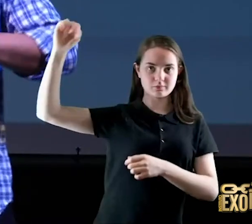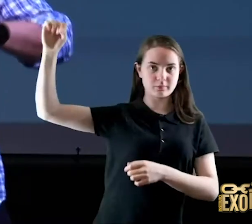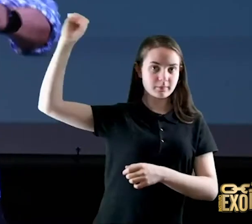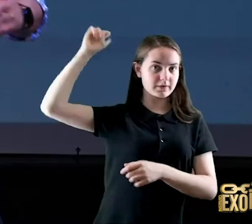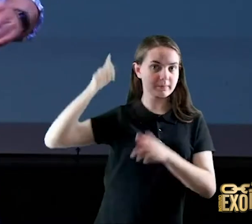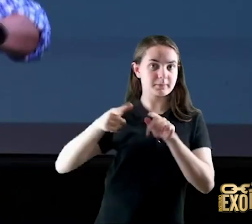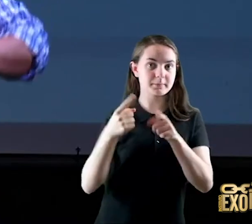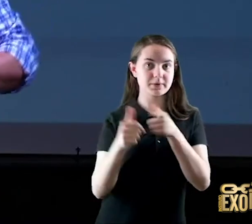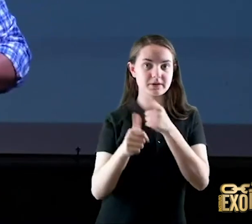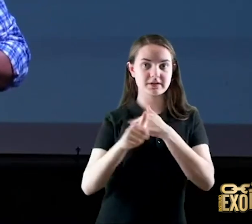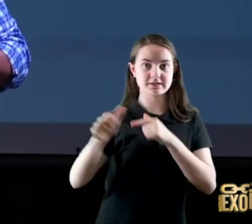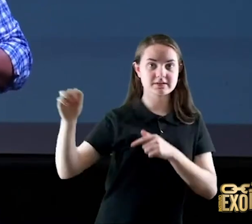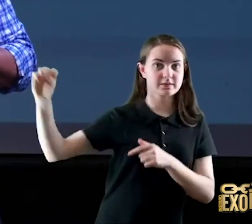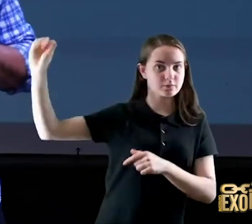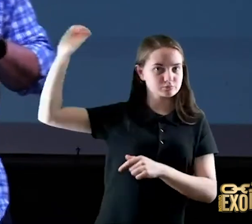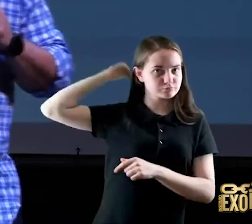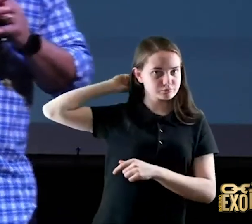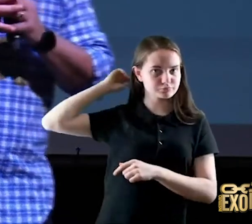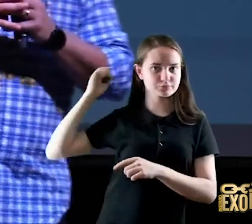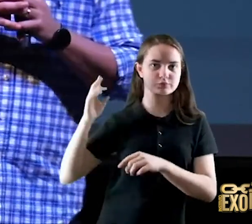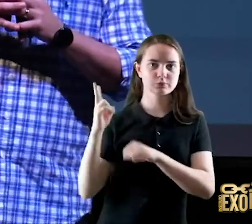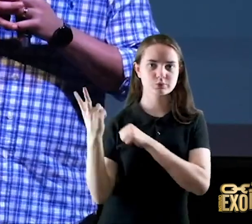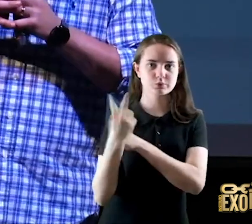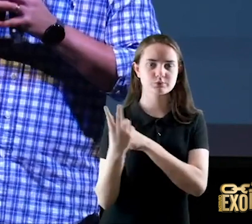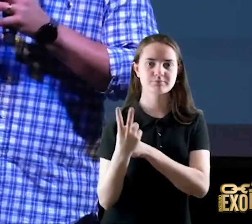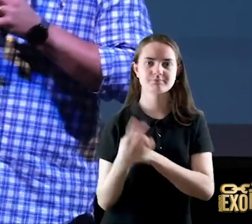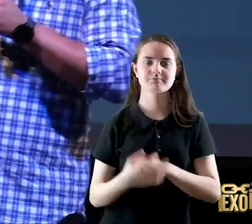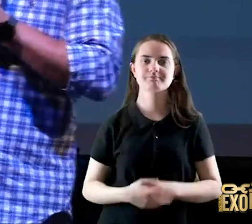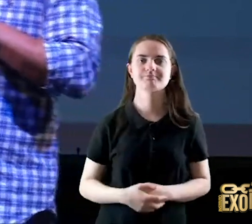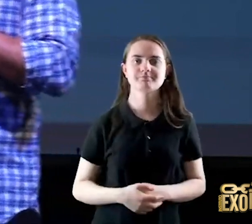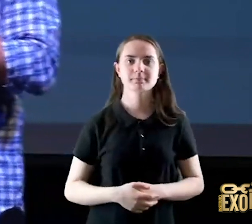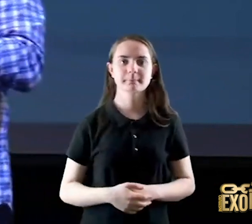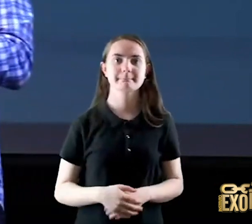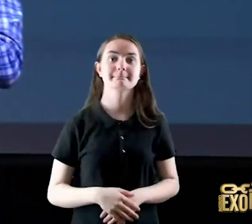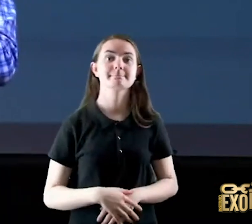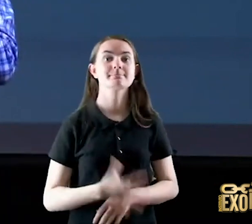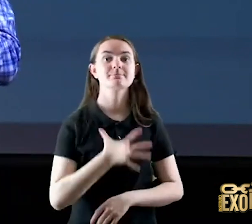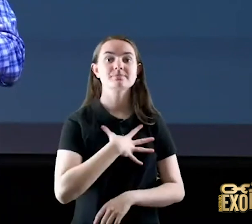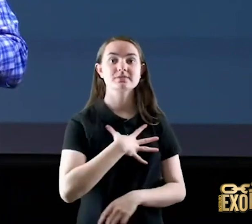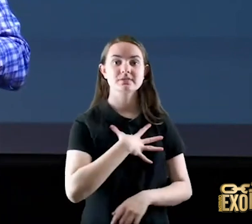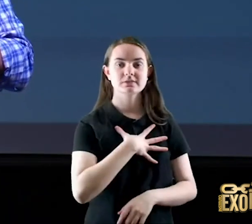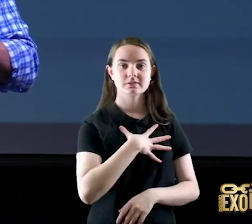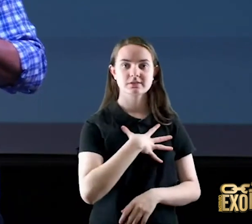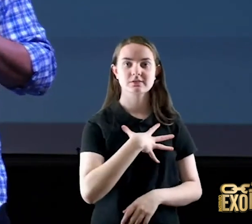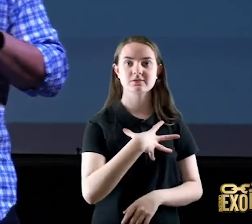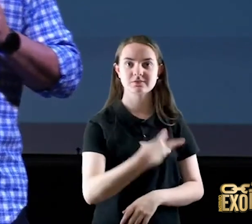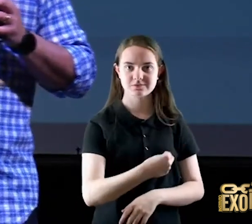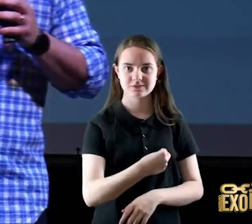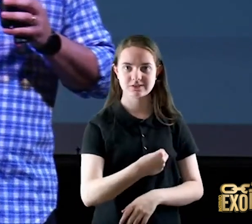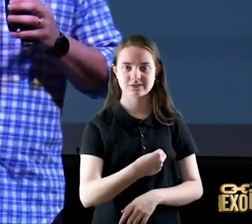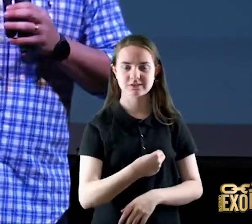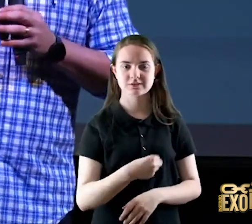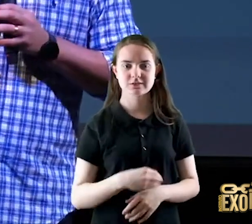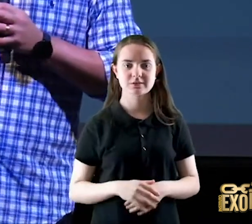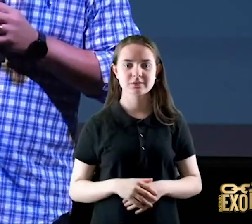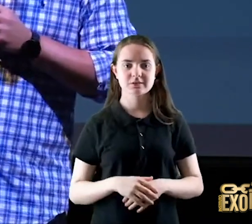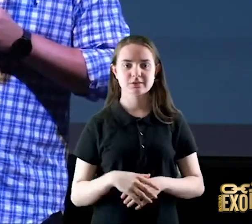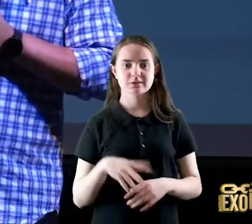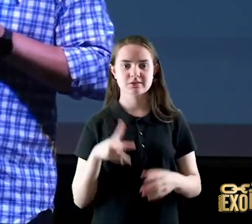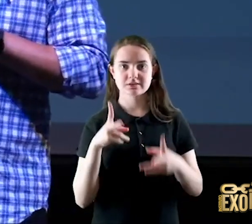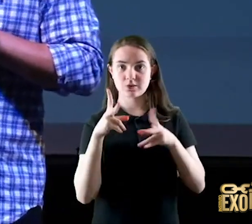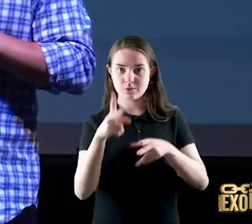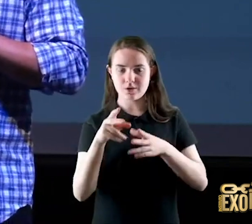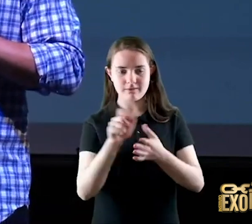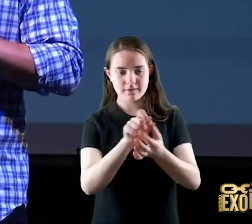pastor Marcos citou aqui o salmista diz os filhos são herança do Senhor são como flechas na mão do guerreiro o é uma